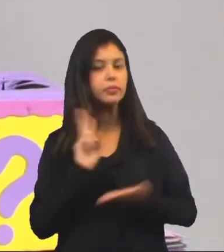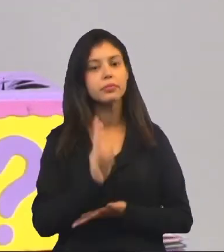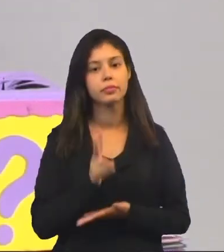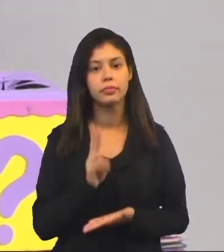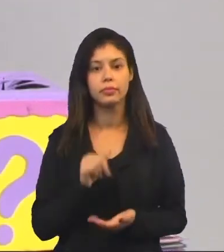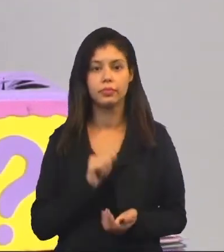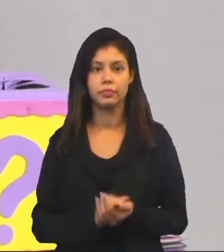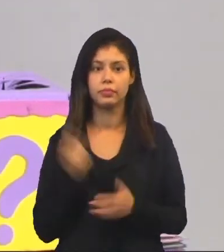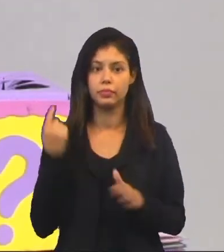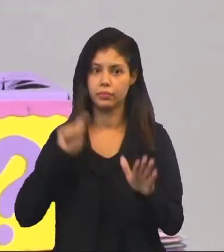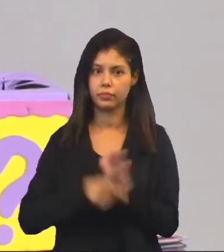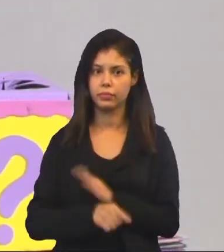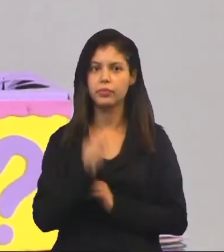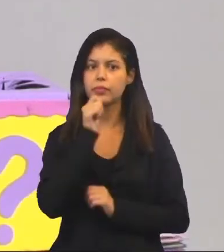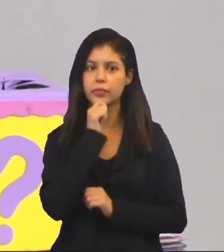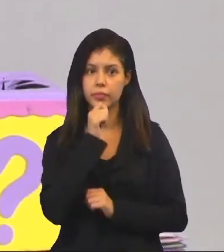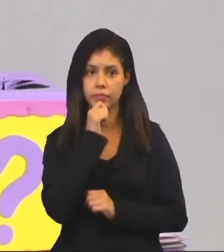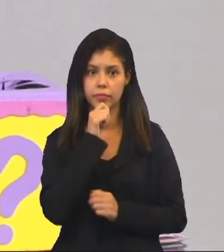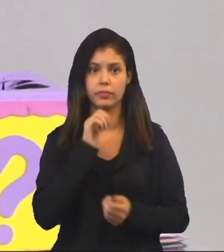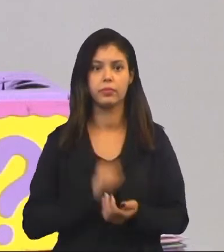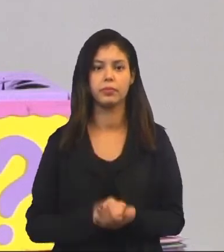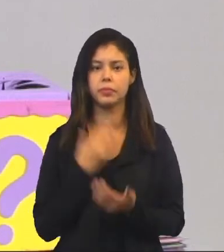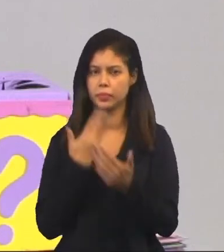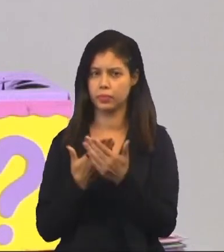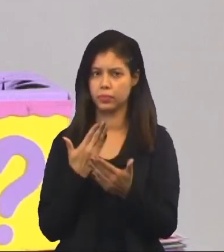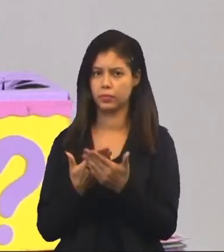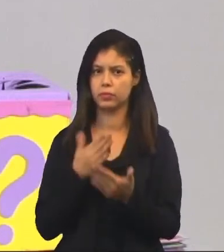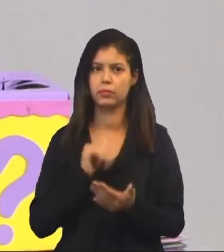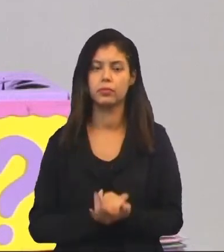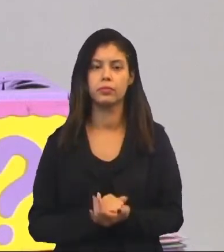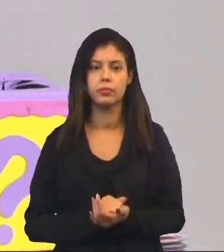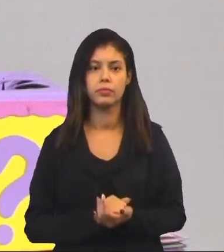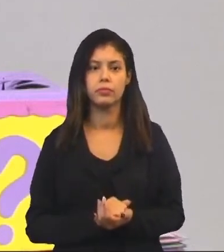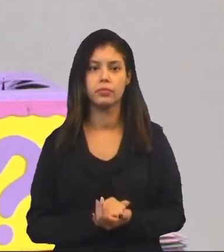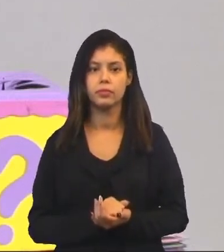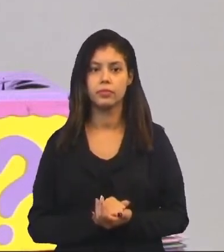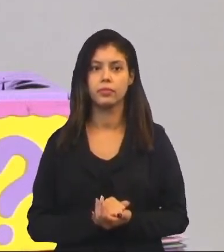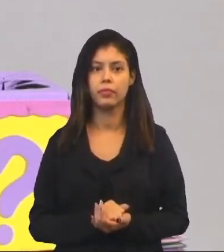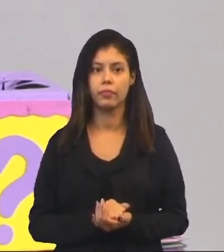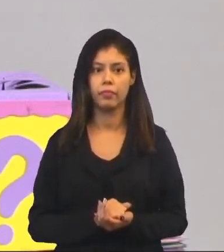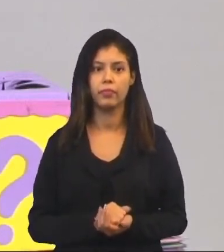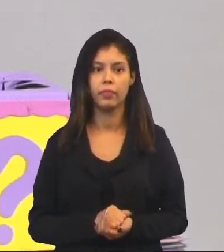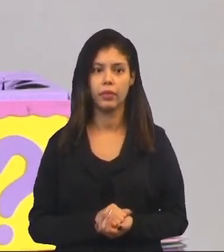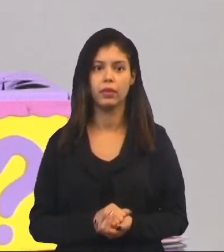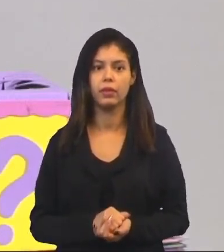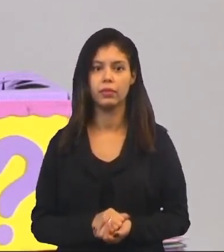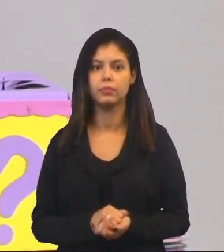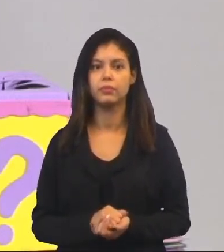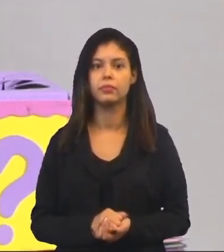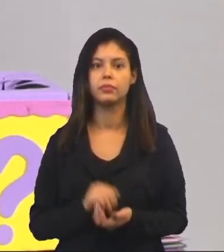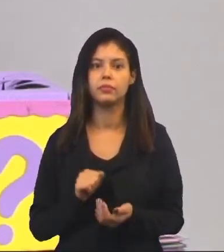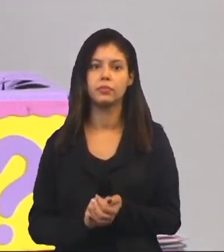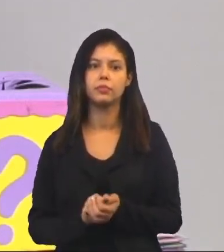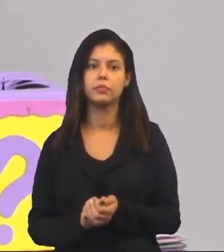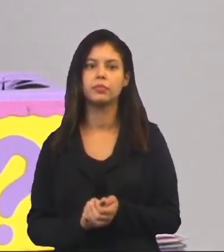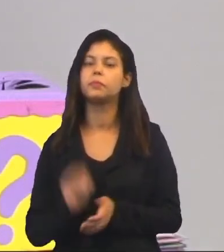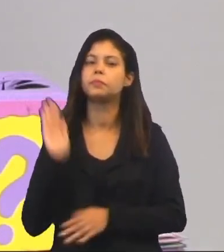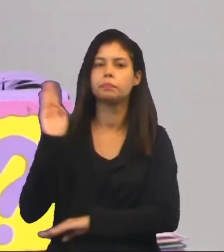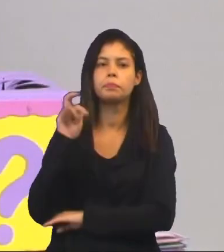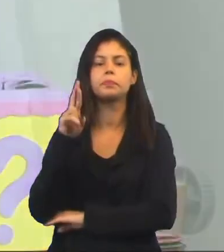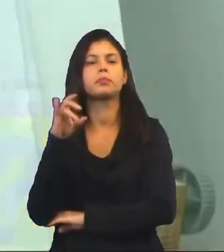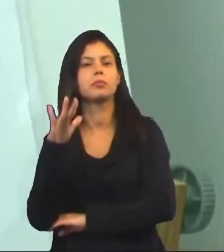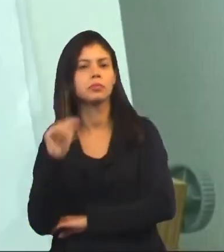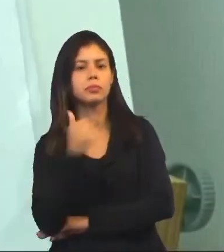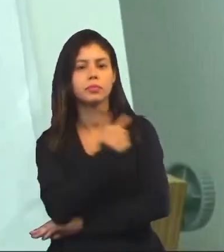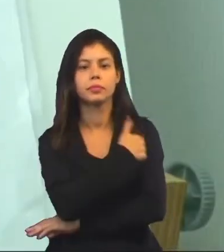é mesmo? Nós aprofundamos o conhecimento, nós estudamos sobre uma campanha de